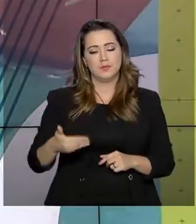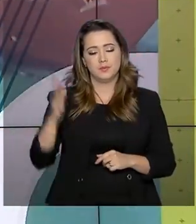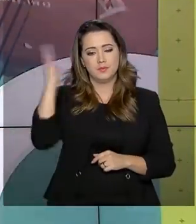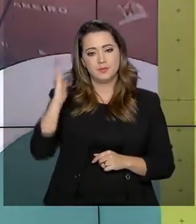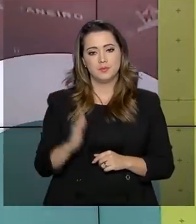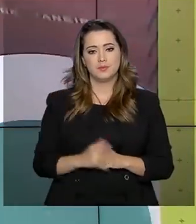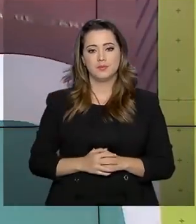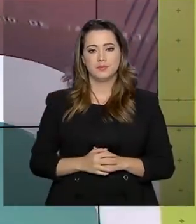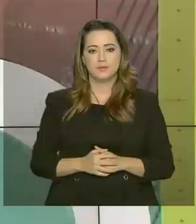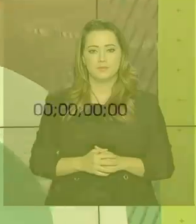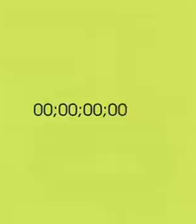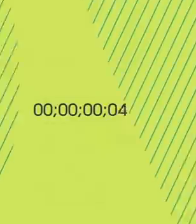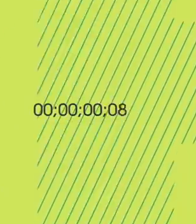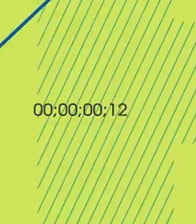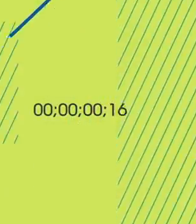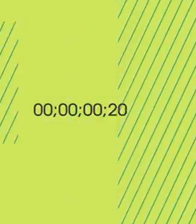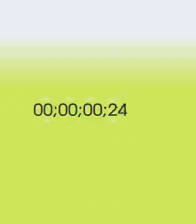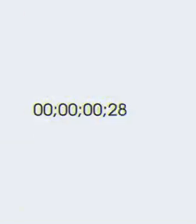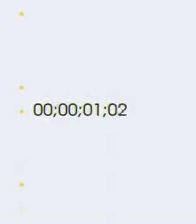da TV Brasil.